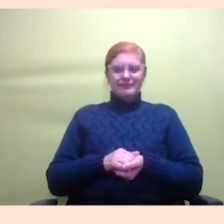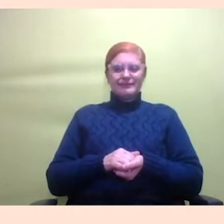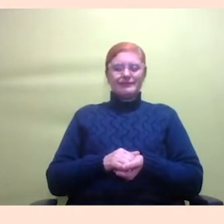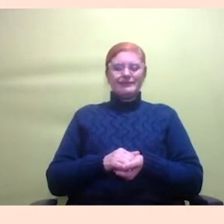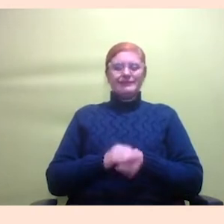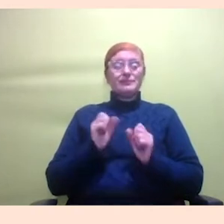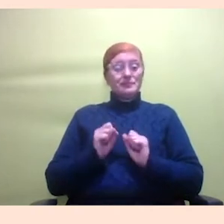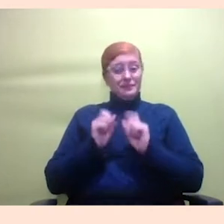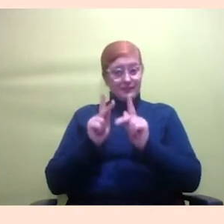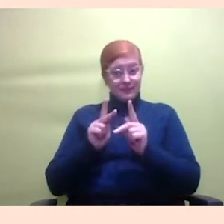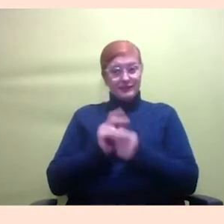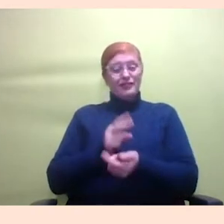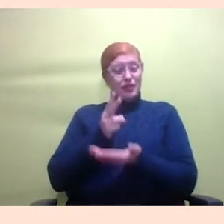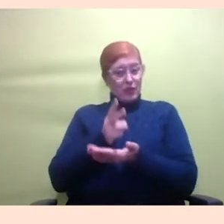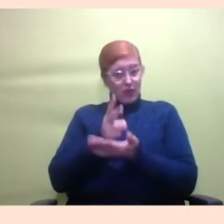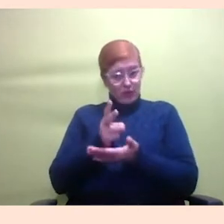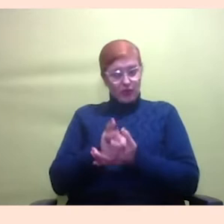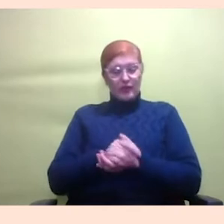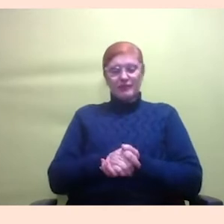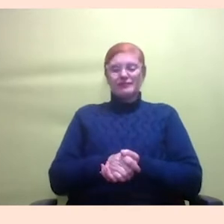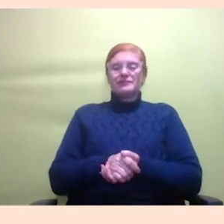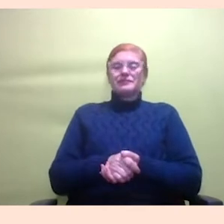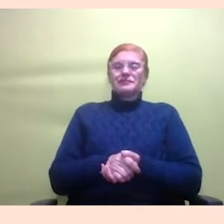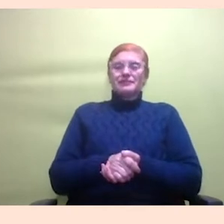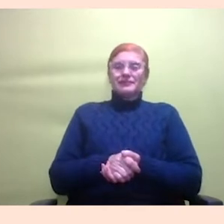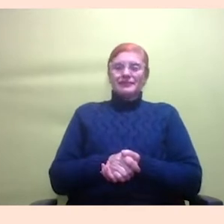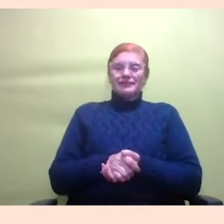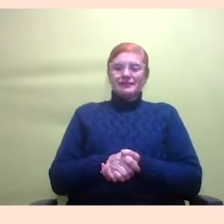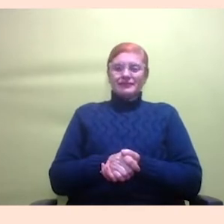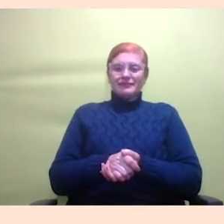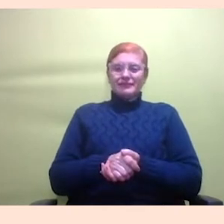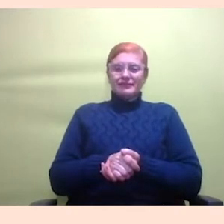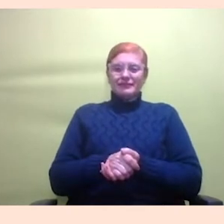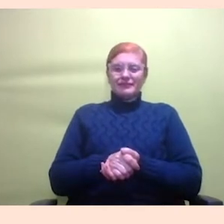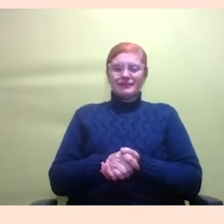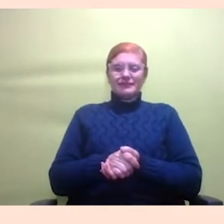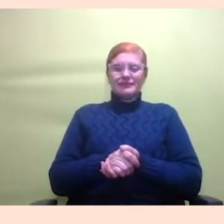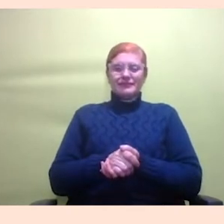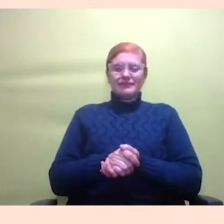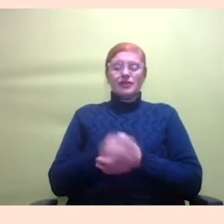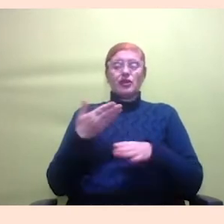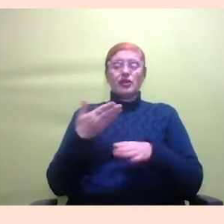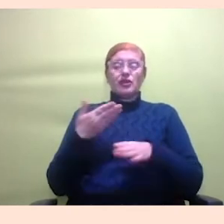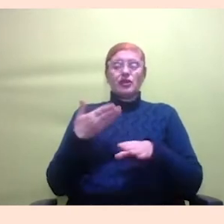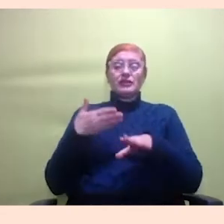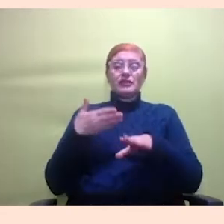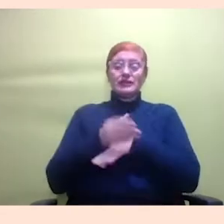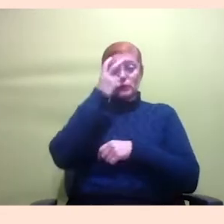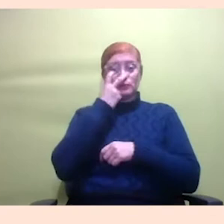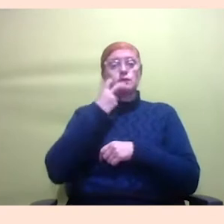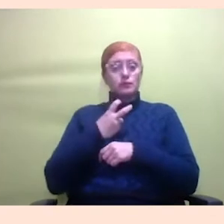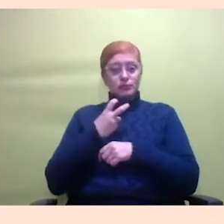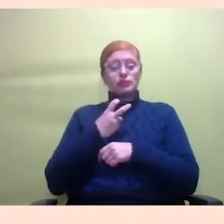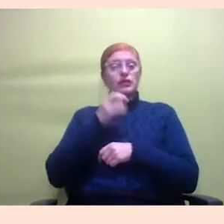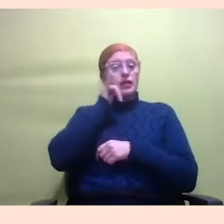se, quando for necessário, tá o toque aí que a gente breca e faz audiodescrição, porque é super importante.